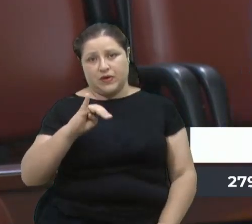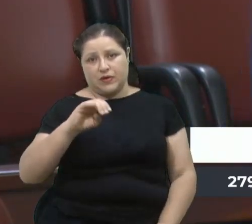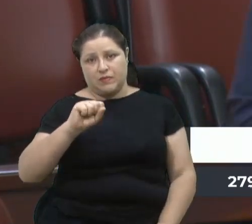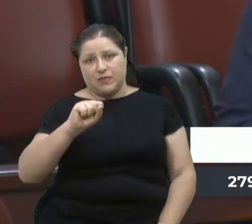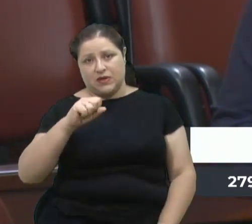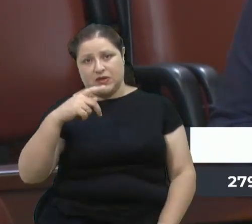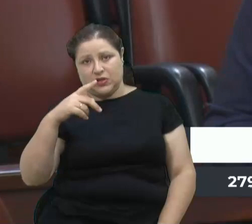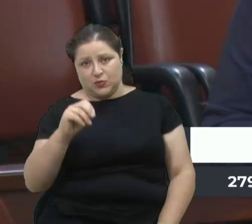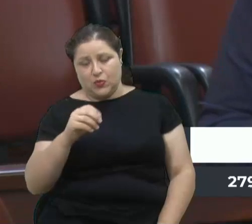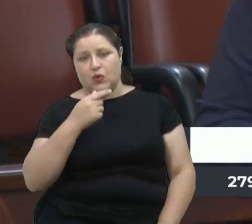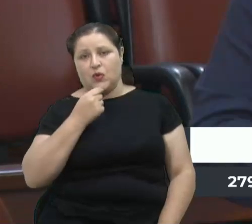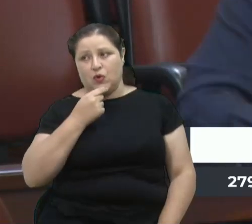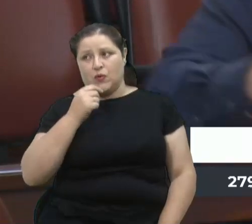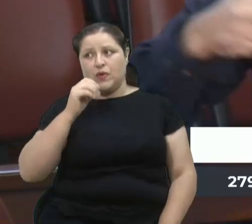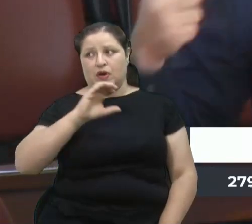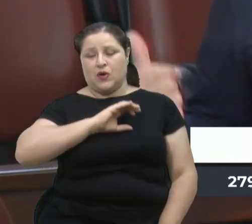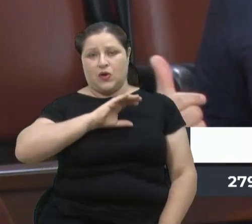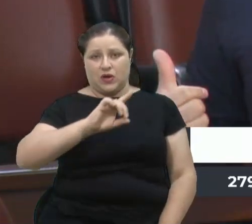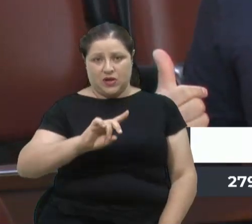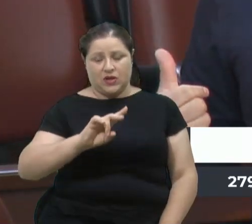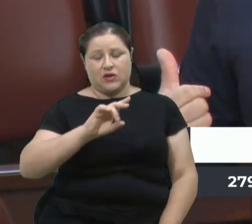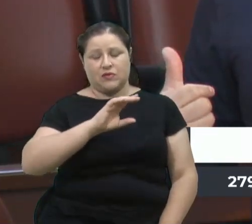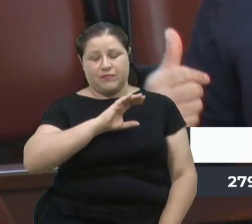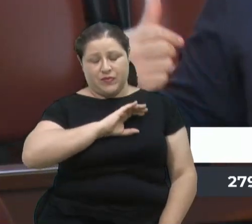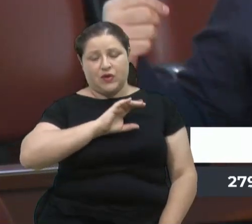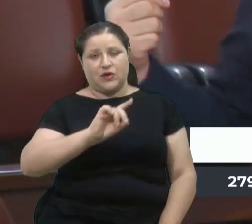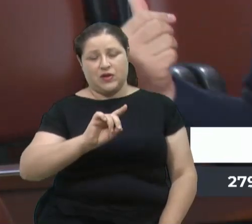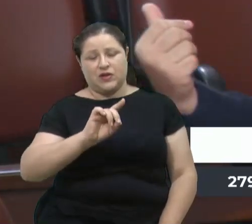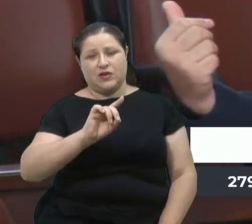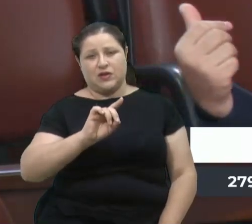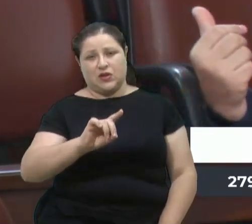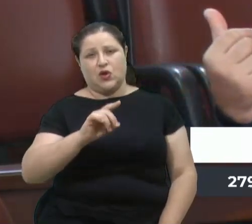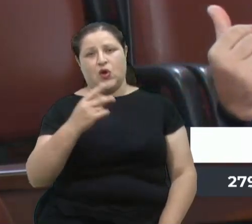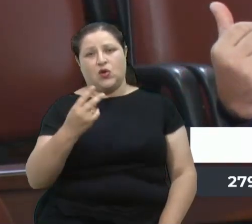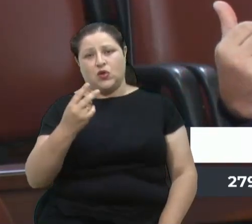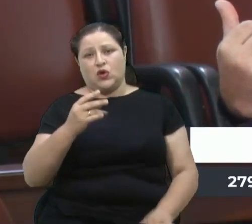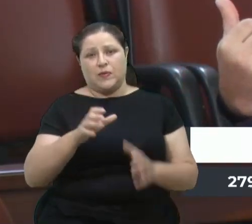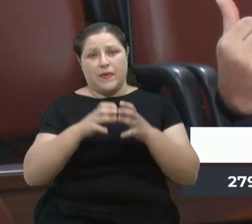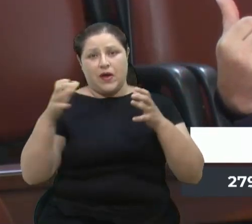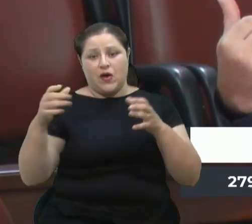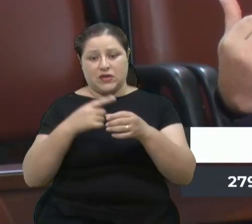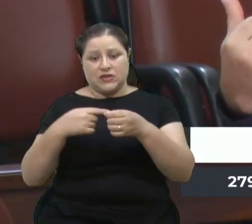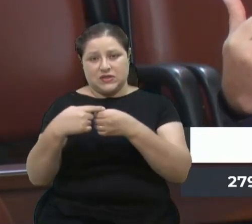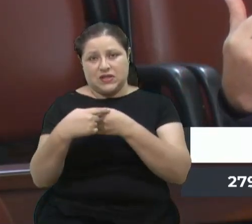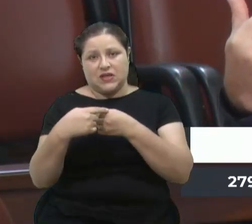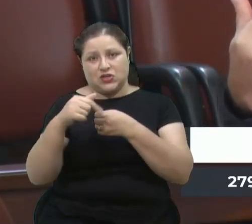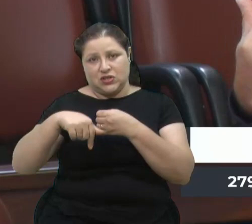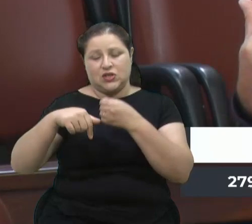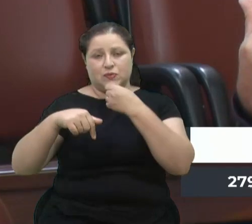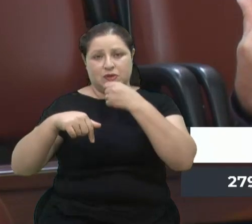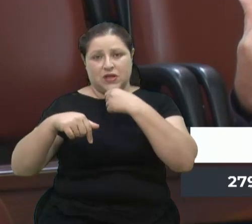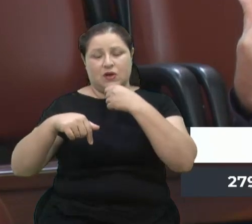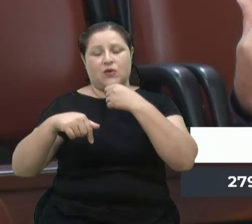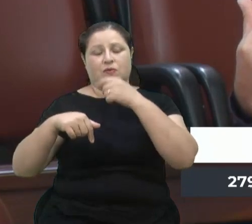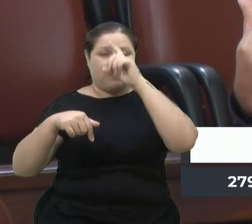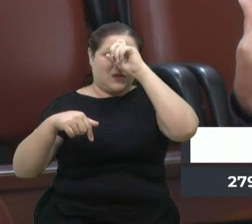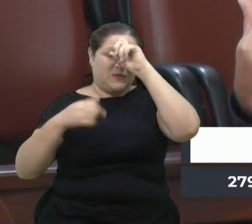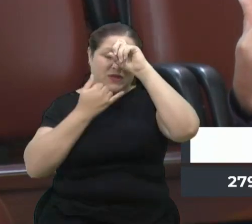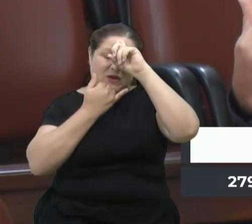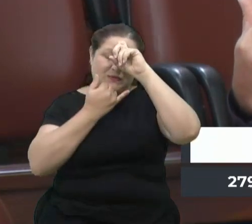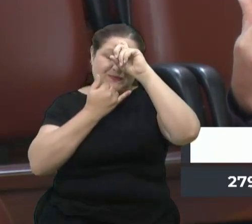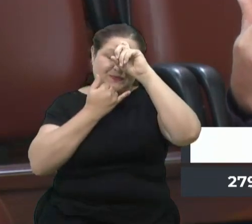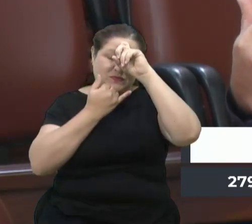dois maiores hospitais da nossa cidade, que é o Hospital Pompeia e o Hospital Geral. Então, o